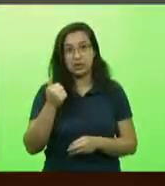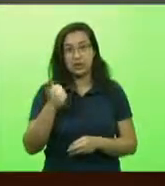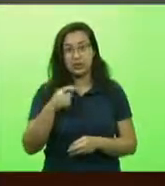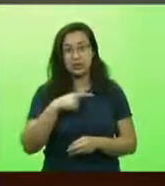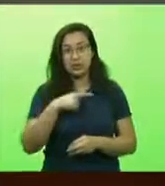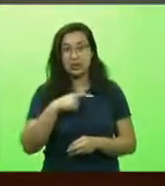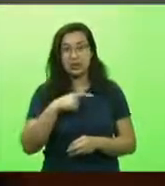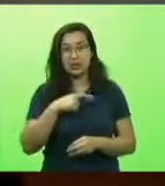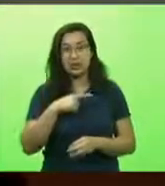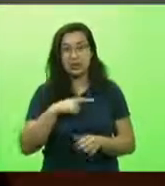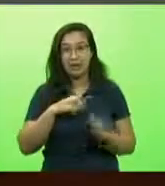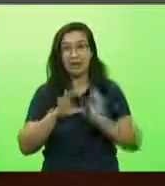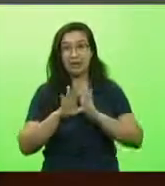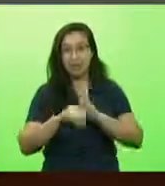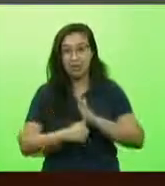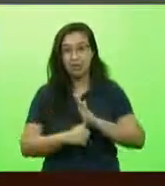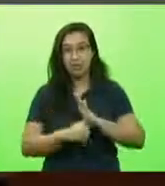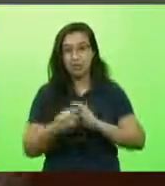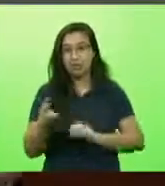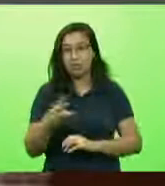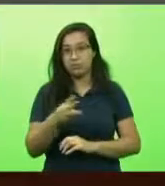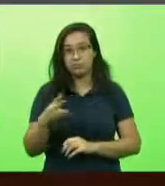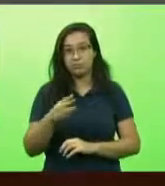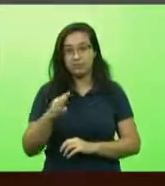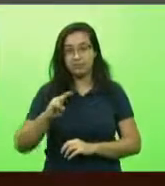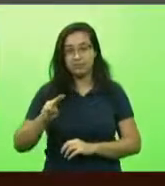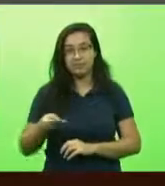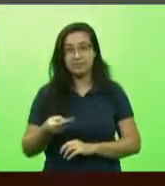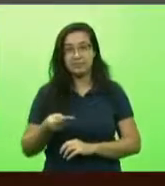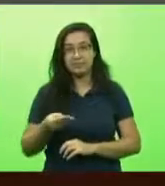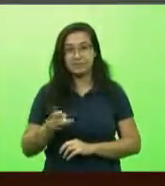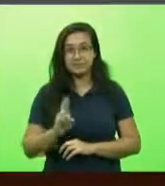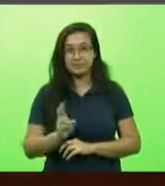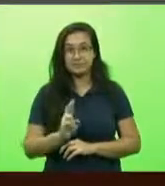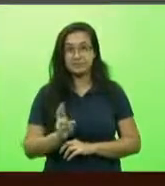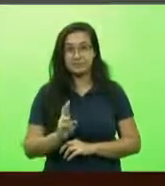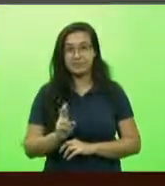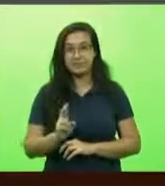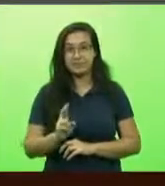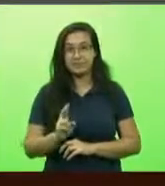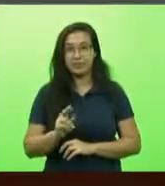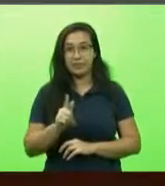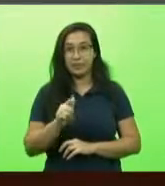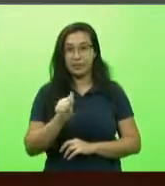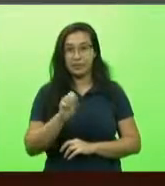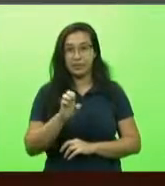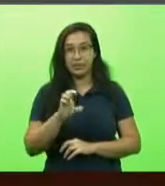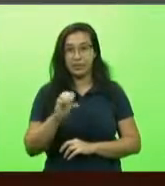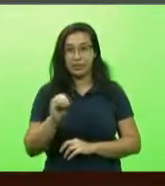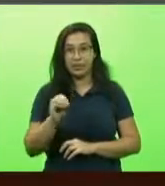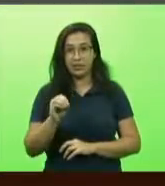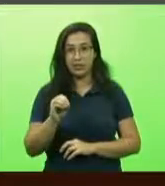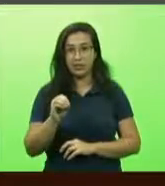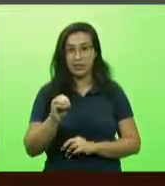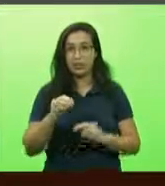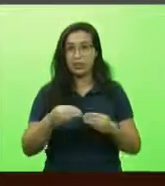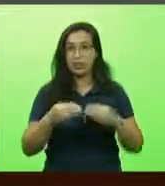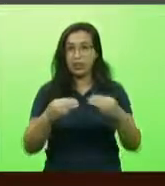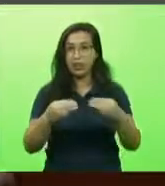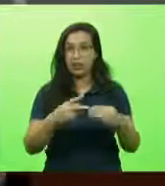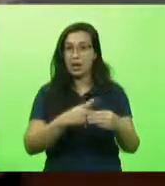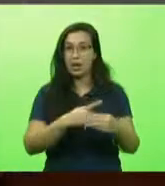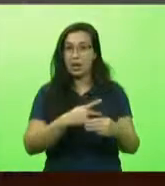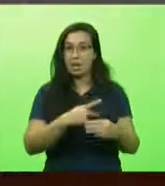um fato, roubo dos 33 milhões de reais. Gaeco participou, Ministério Público,